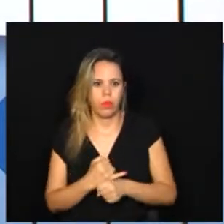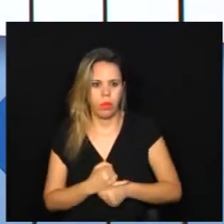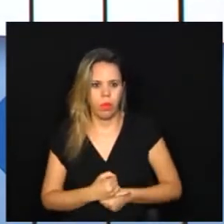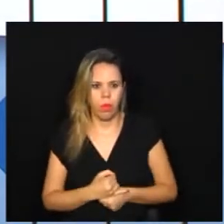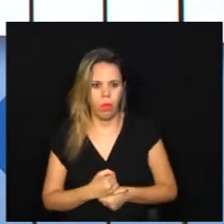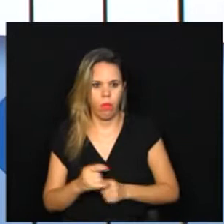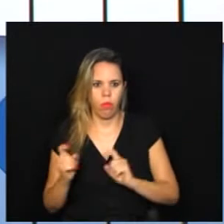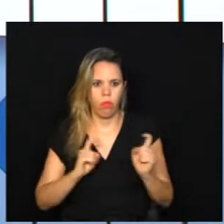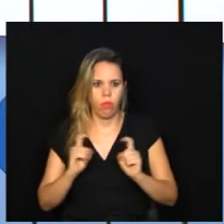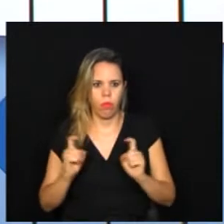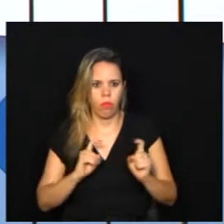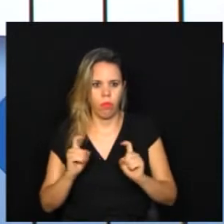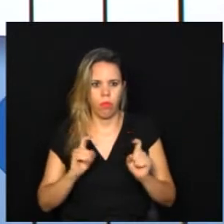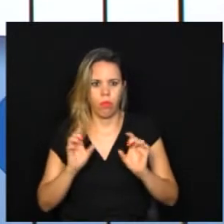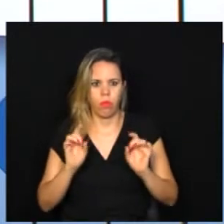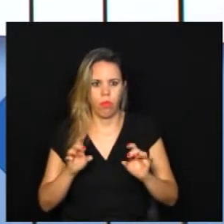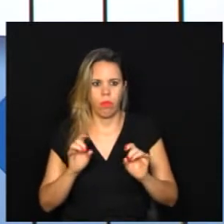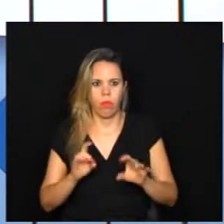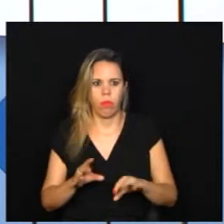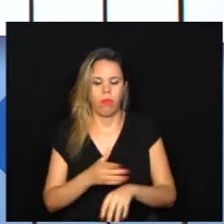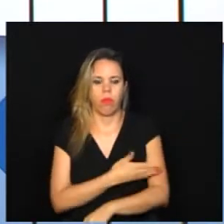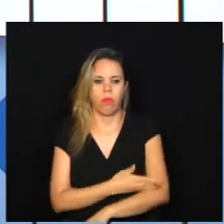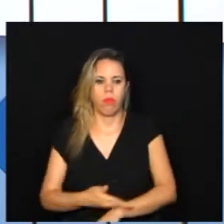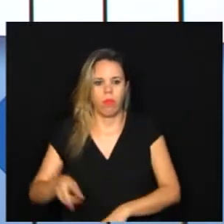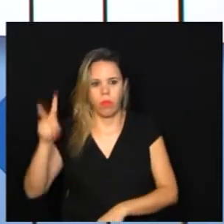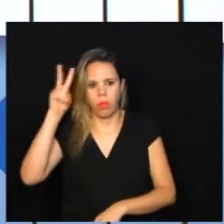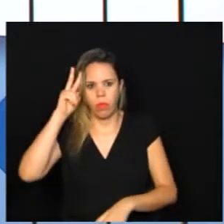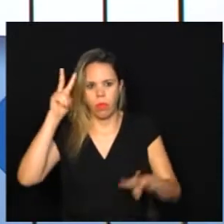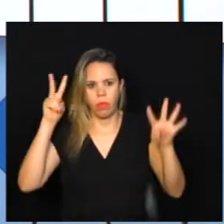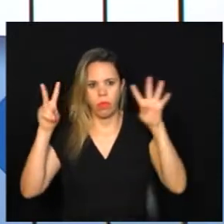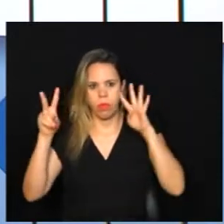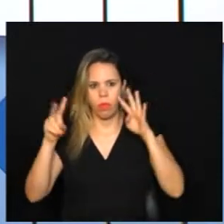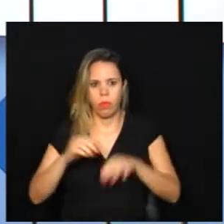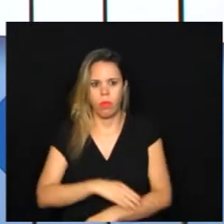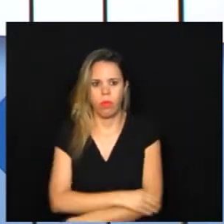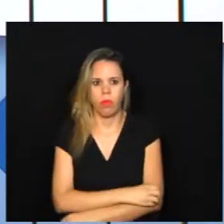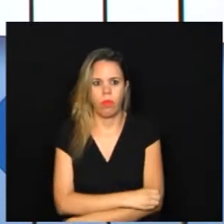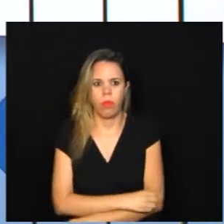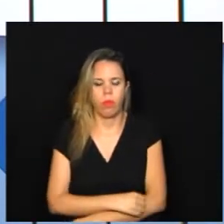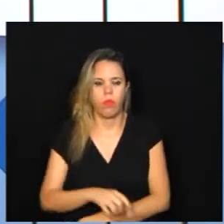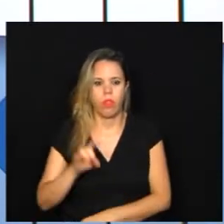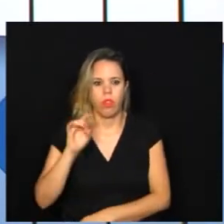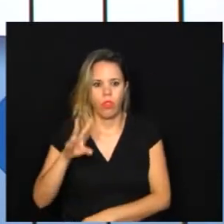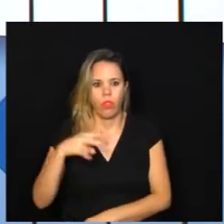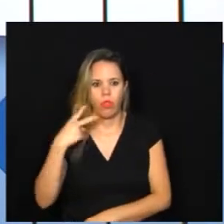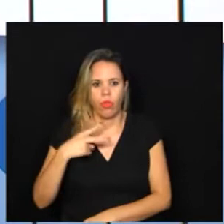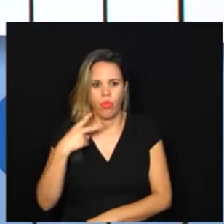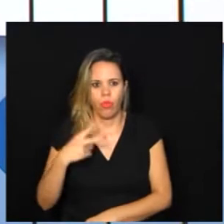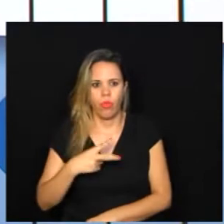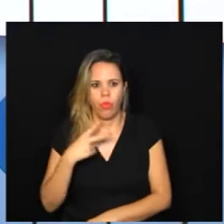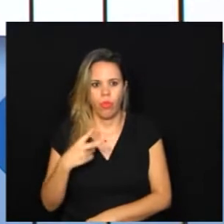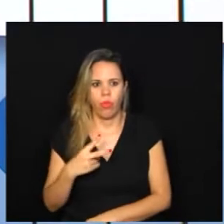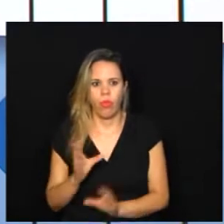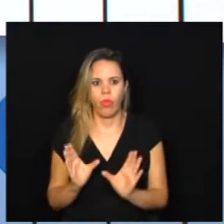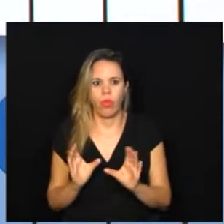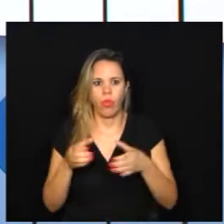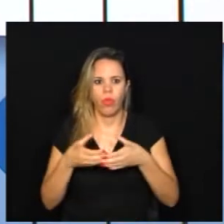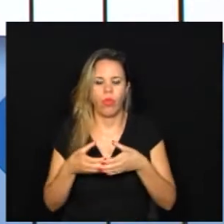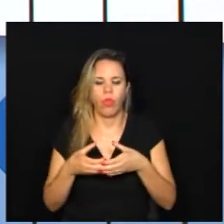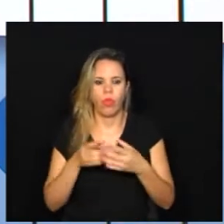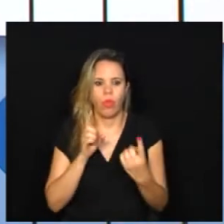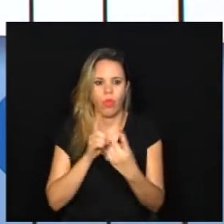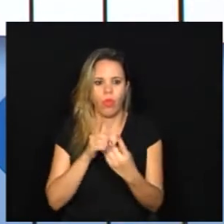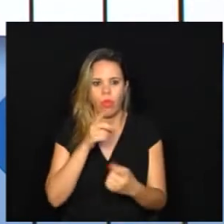Nas reuniões ordinárias às segundas e quarta-feiras, só os parlamentares e a equipe de